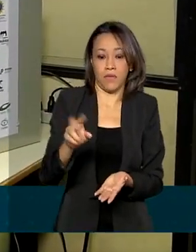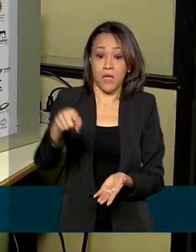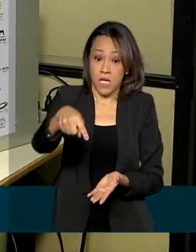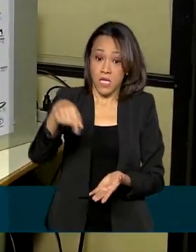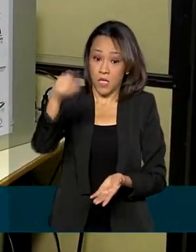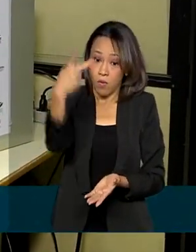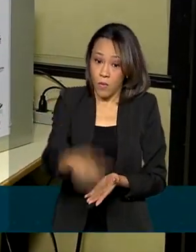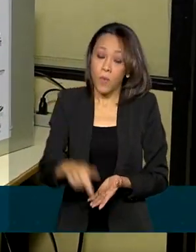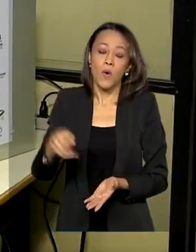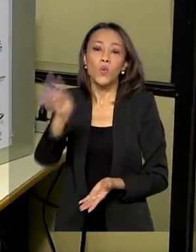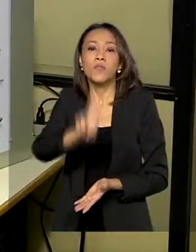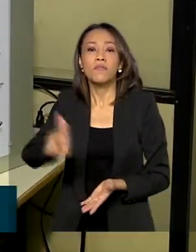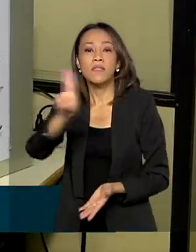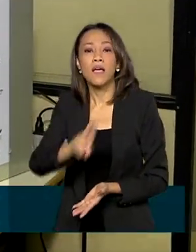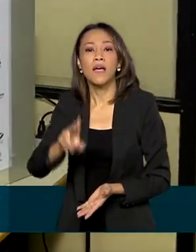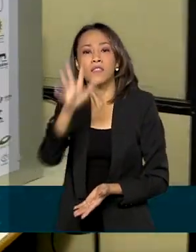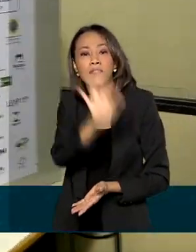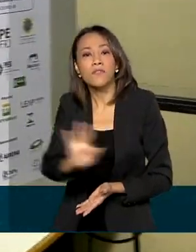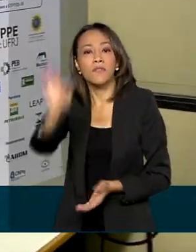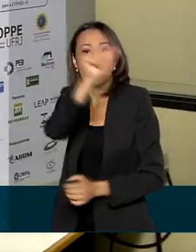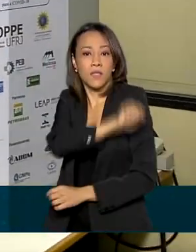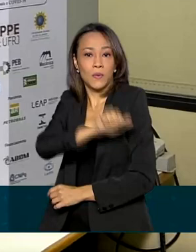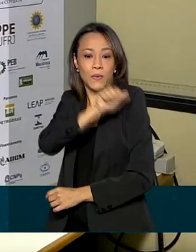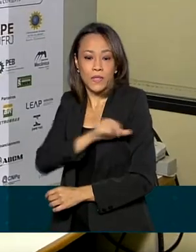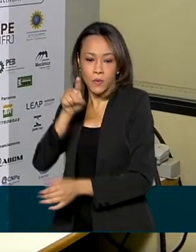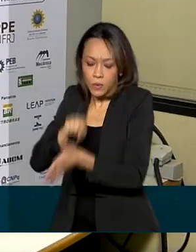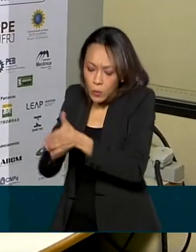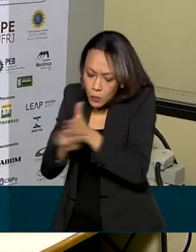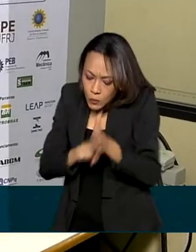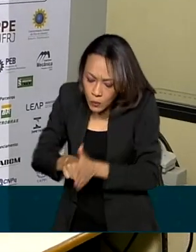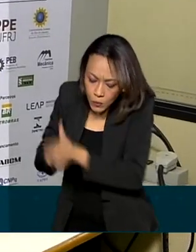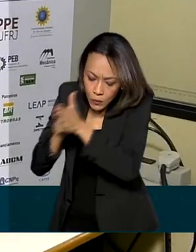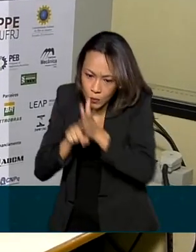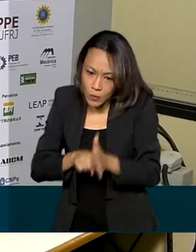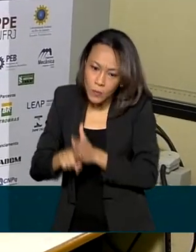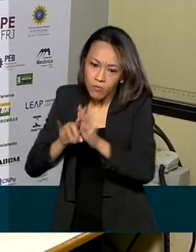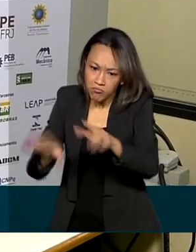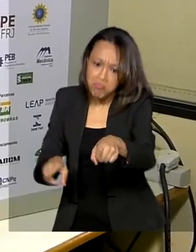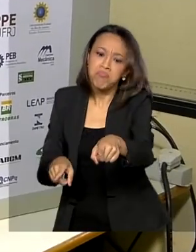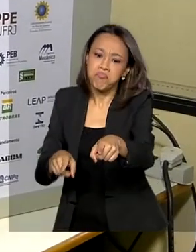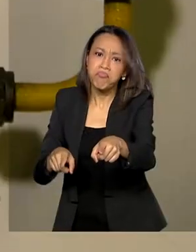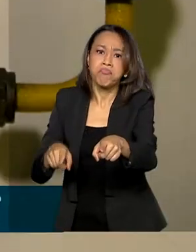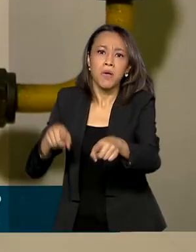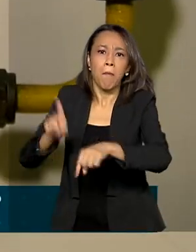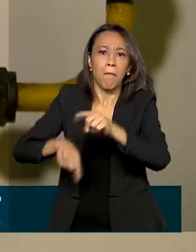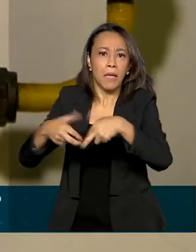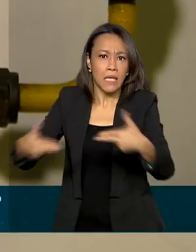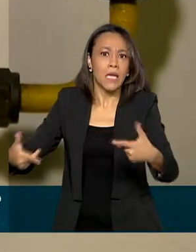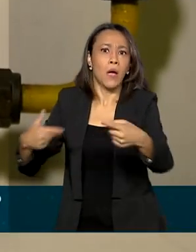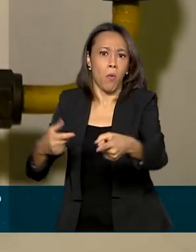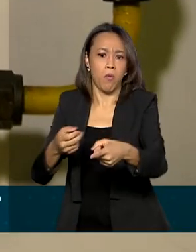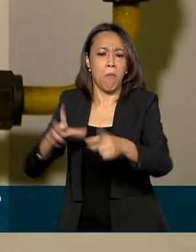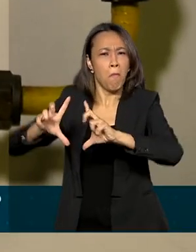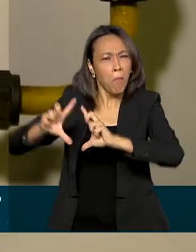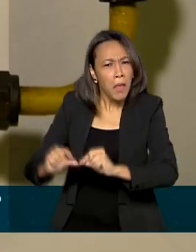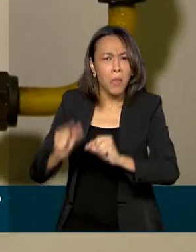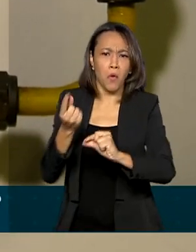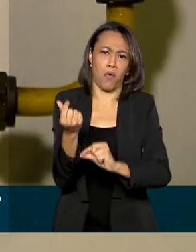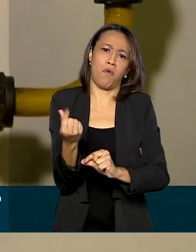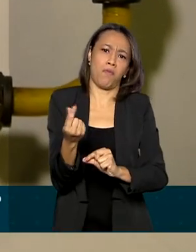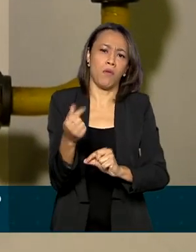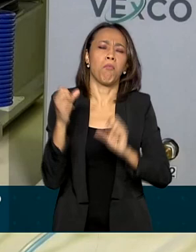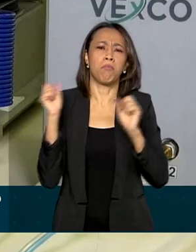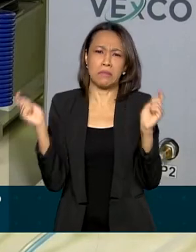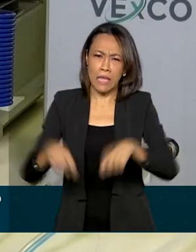pesquisadores da Universidade Federal do Rio de Janeiro desenvolvem um equipamento de baixo custo, que pode ser fabricado por